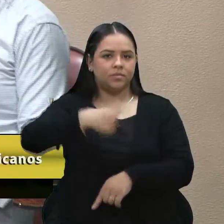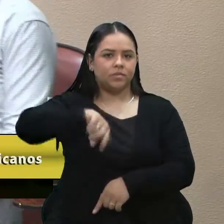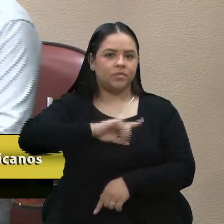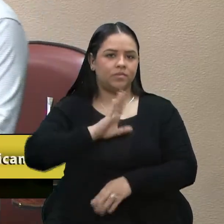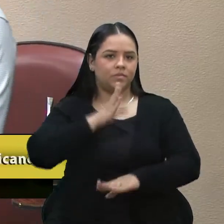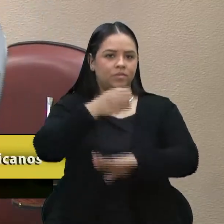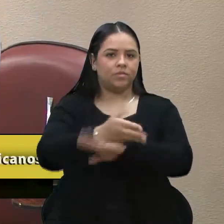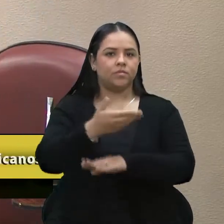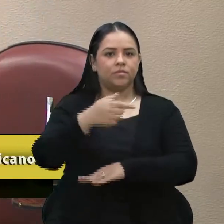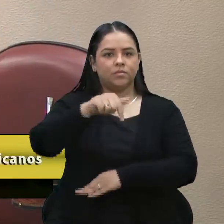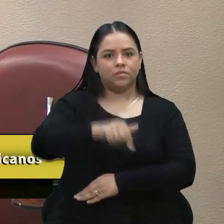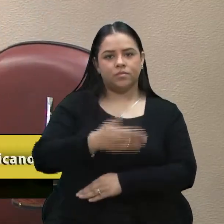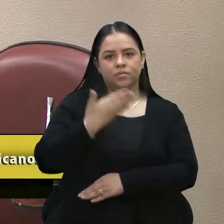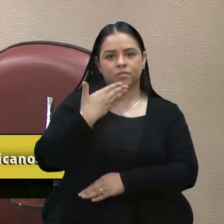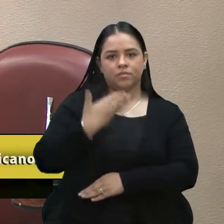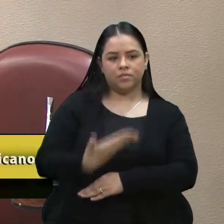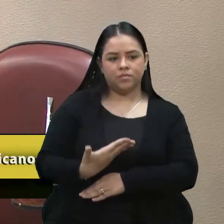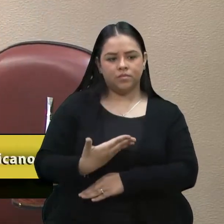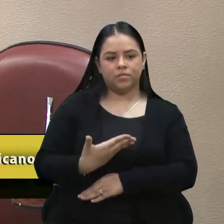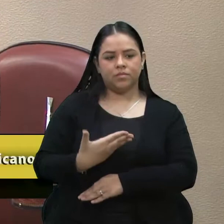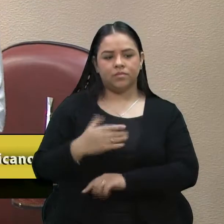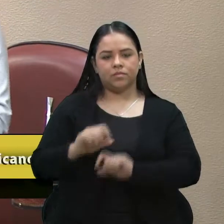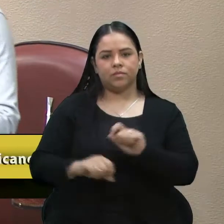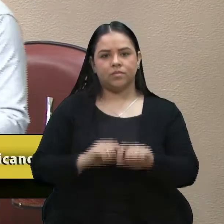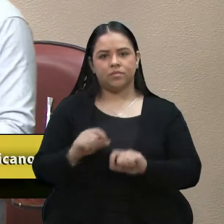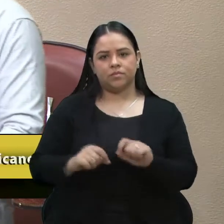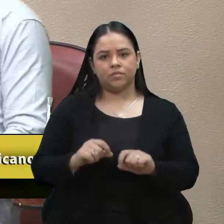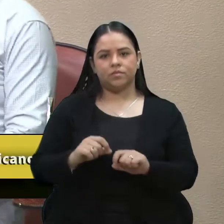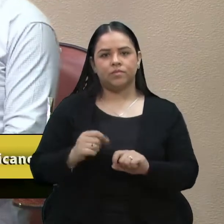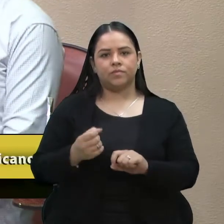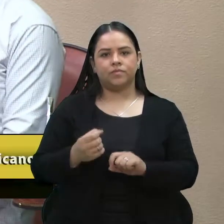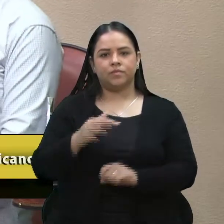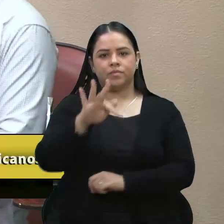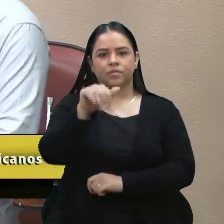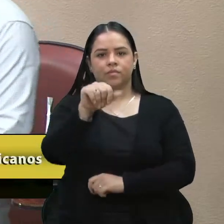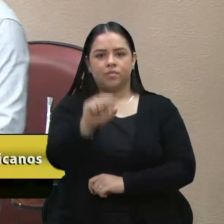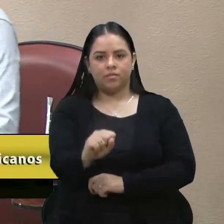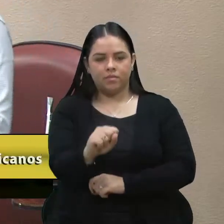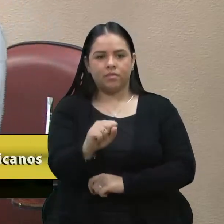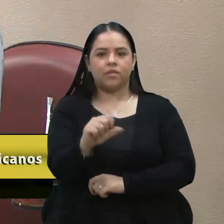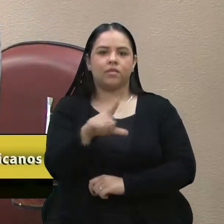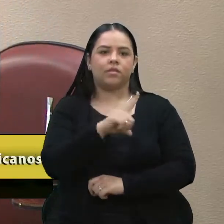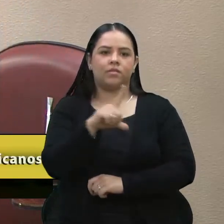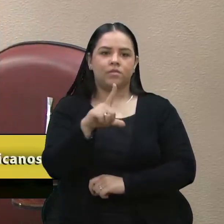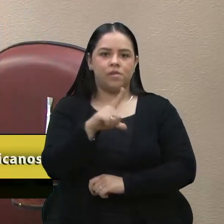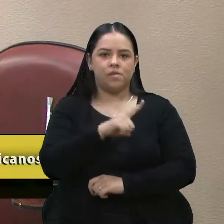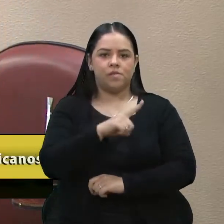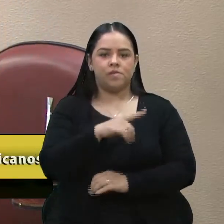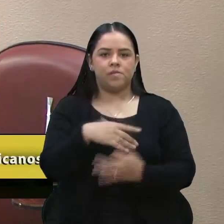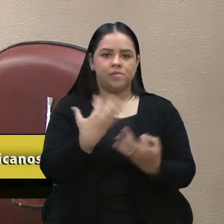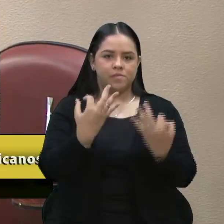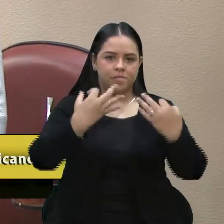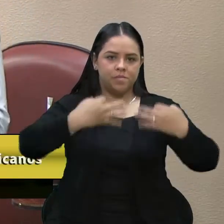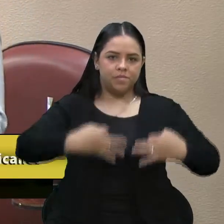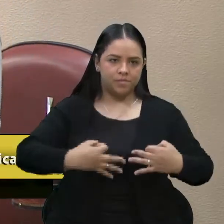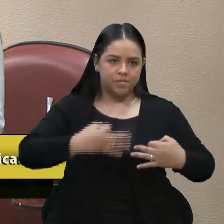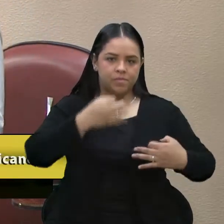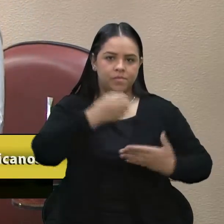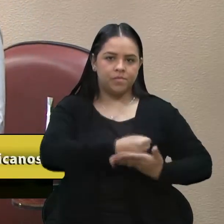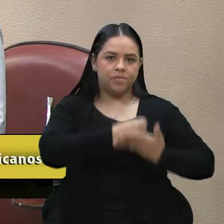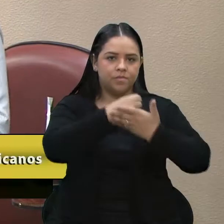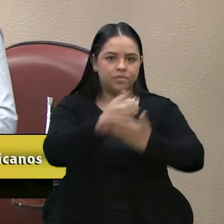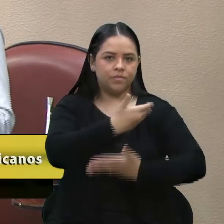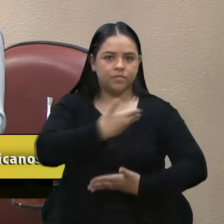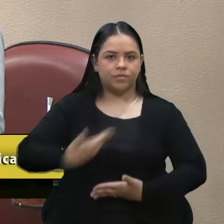pedindo é que a Fundação de Assistência Social tenha o mérito e, através do apoio do